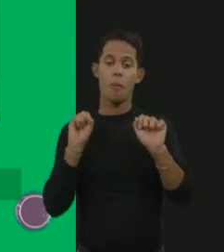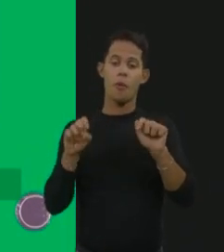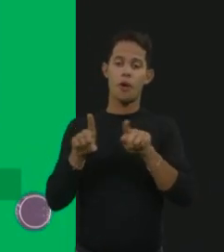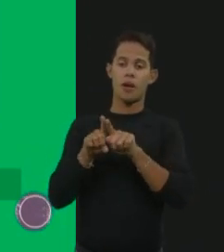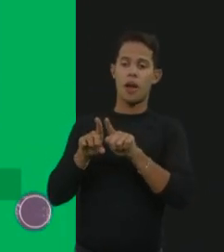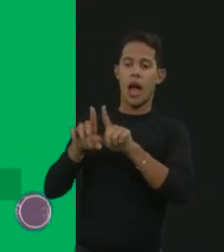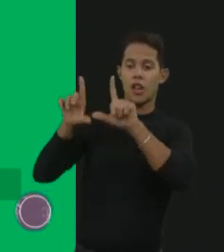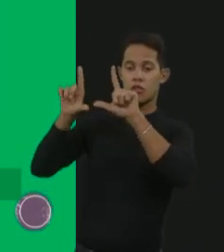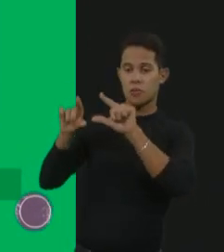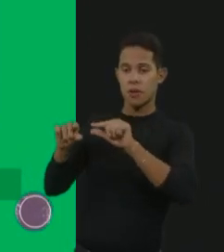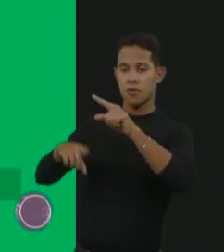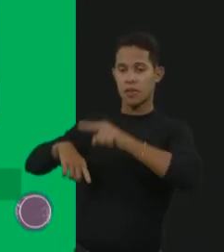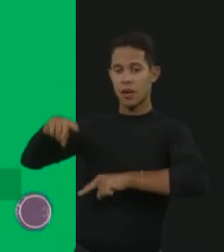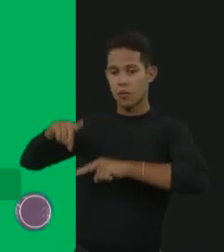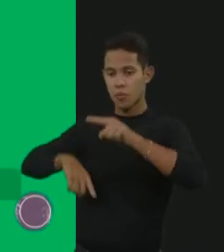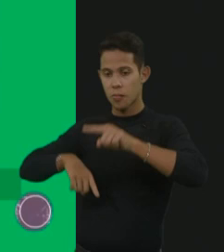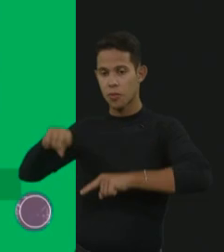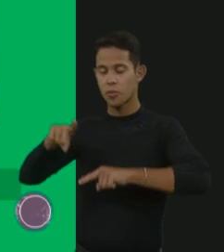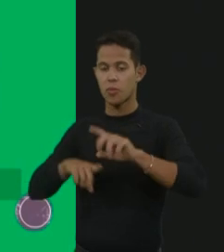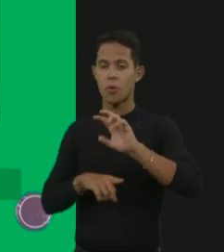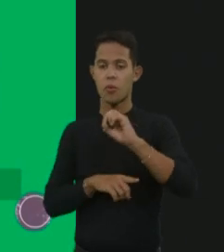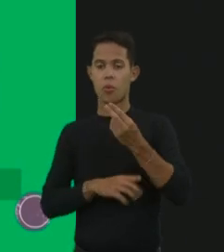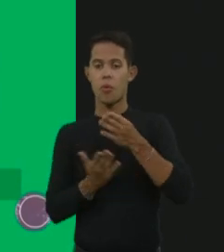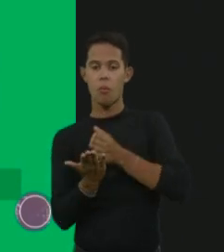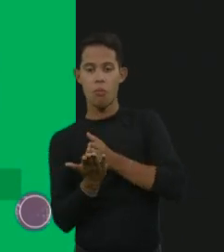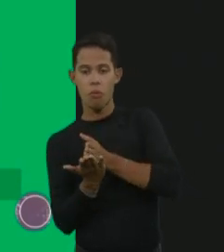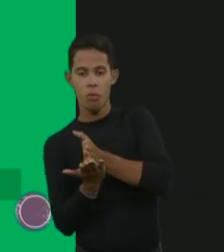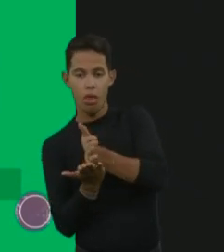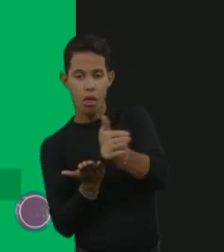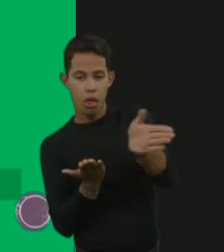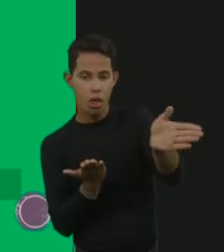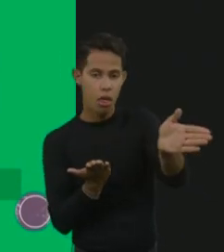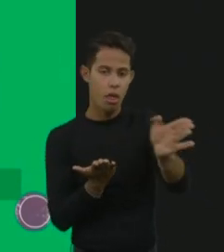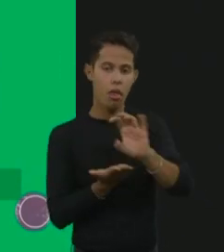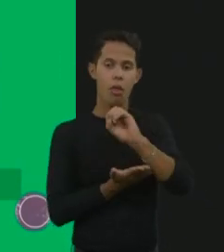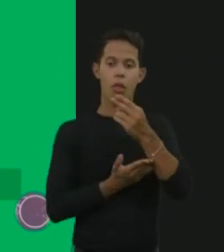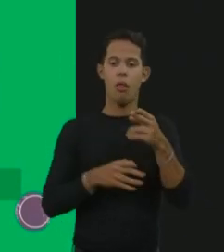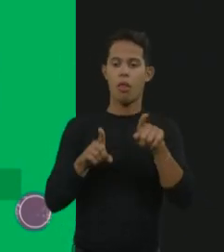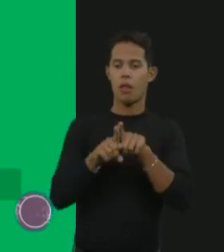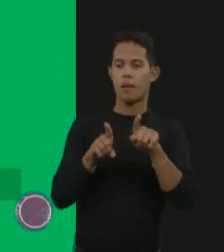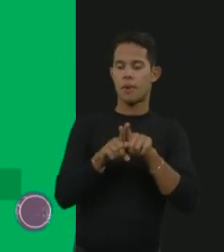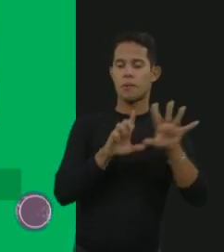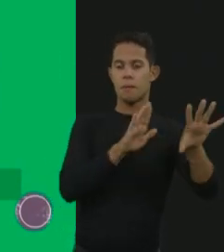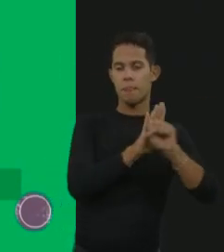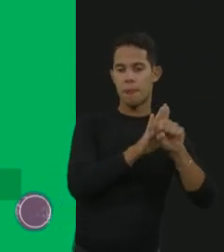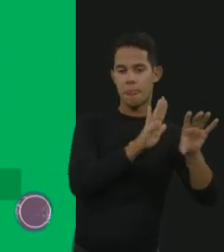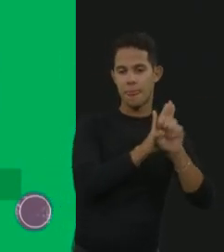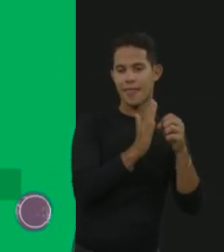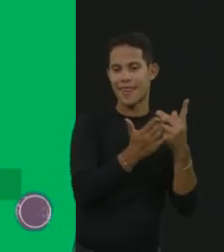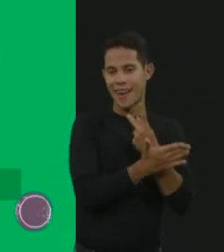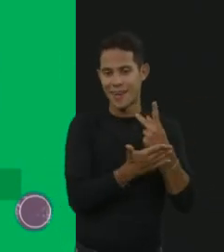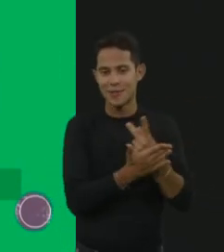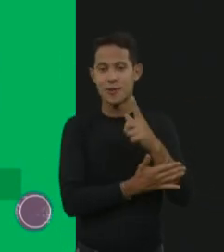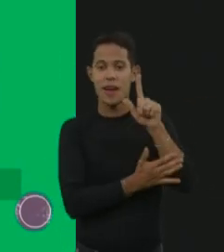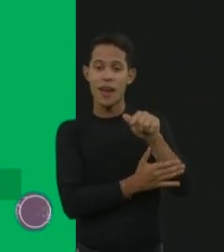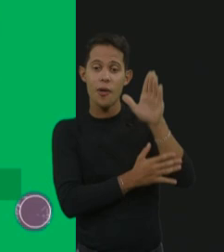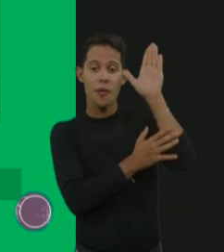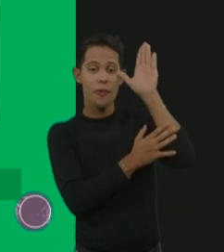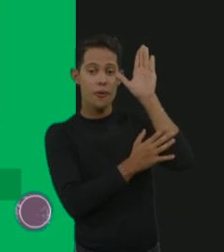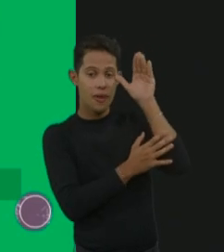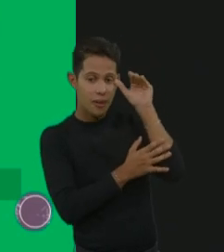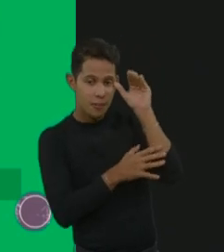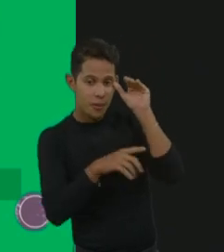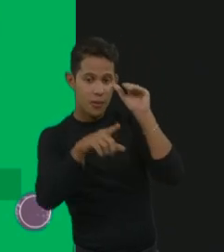de um produto, o desvio para uma rota alternativa, um acúmulo de substrato e esses são os famosos erros natos do